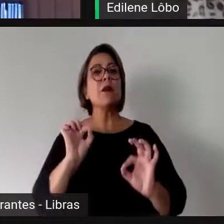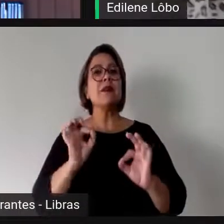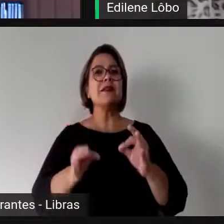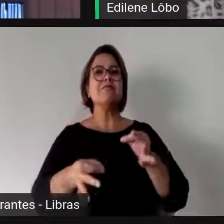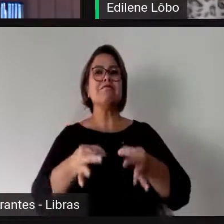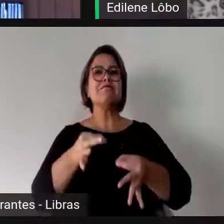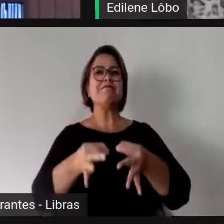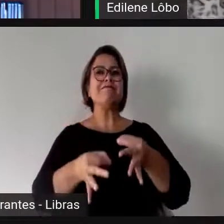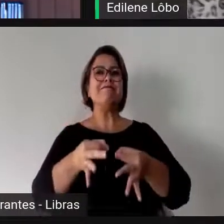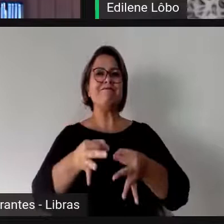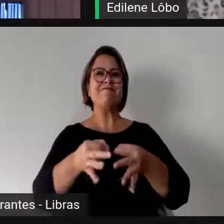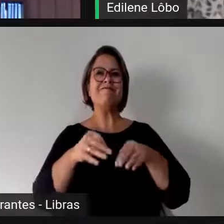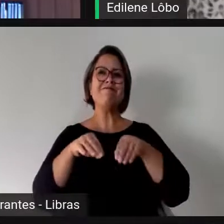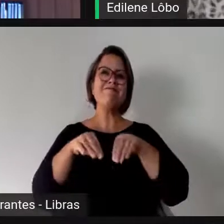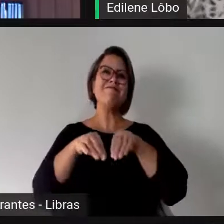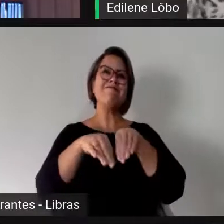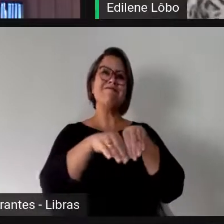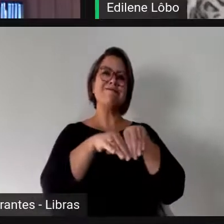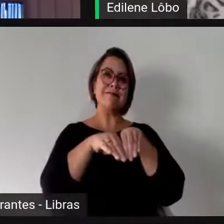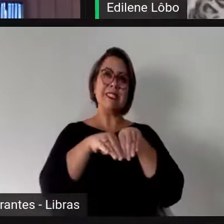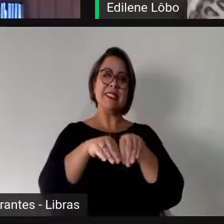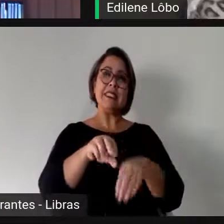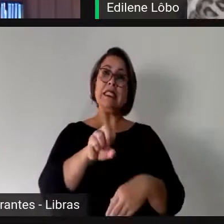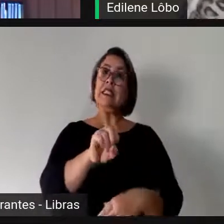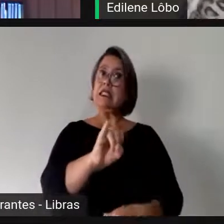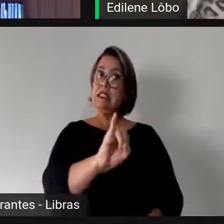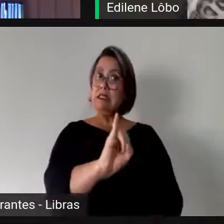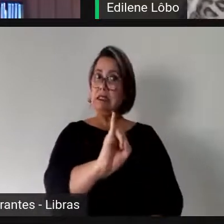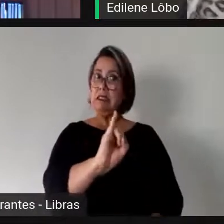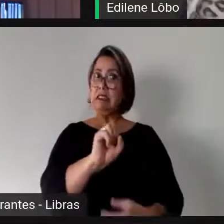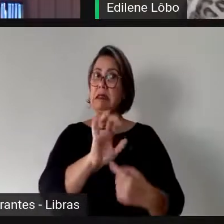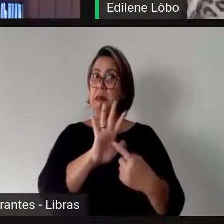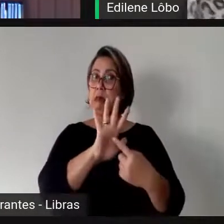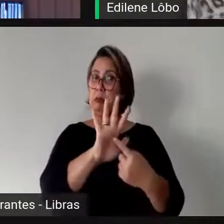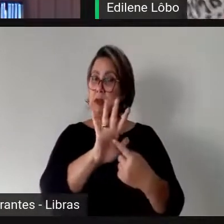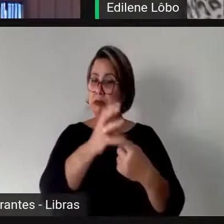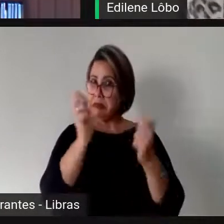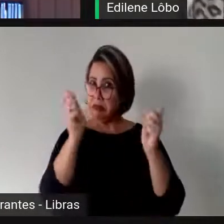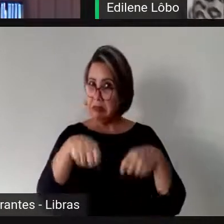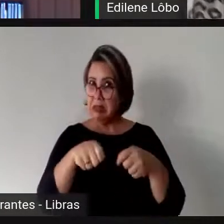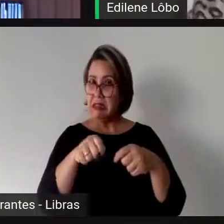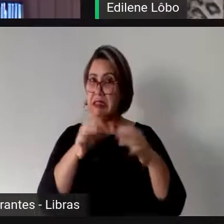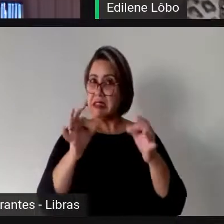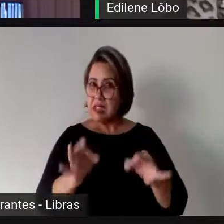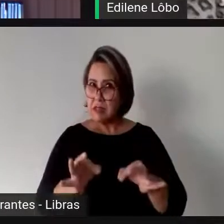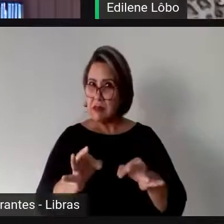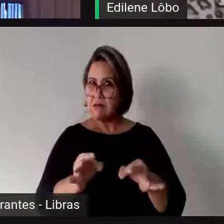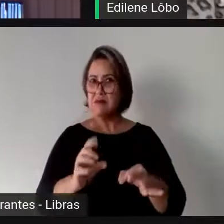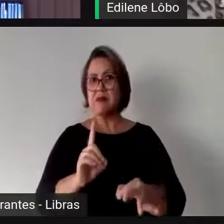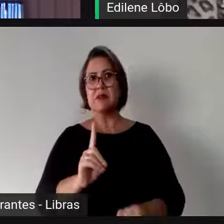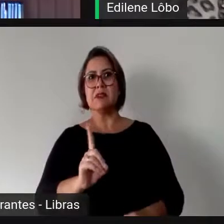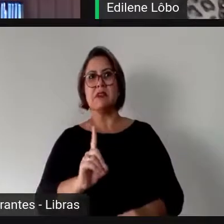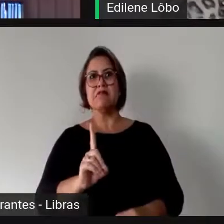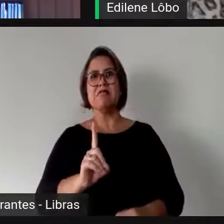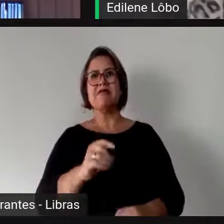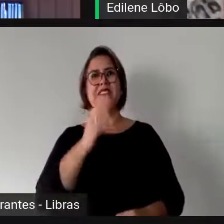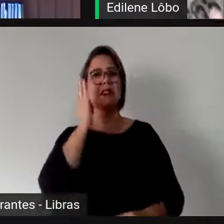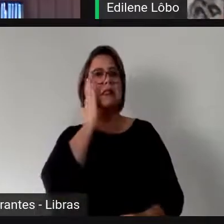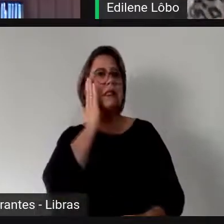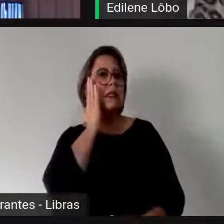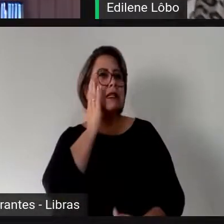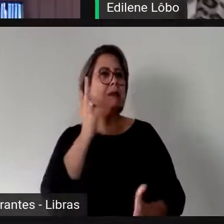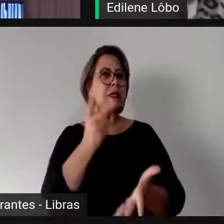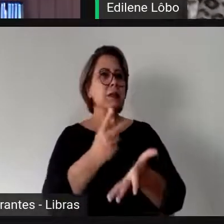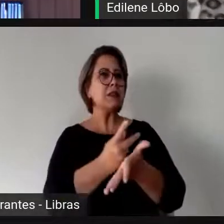indagarmos se o formato apresentado serve. Como nós já sabemos que não serve, como